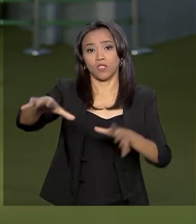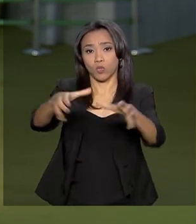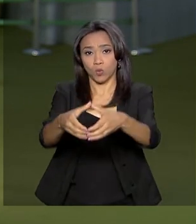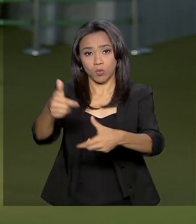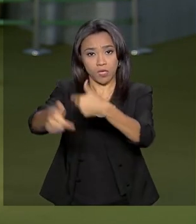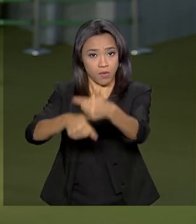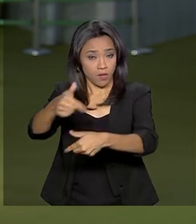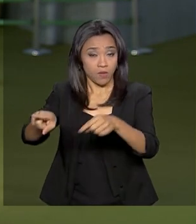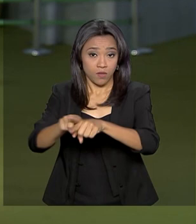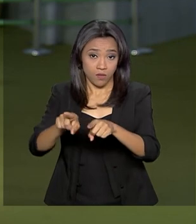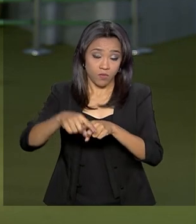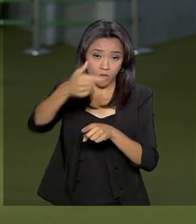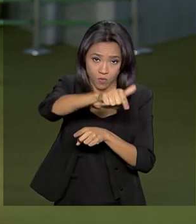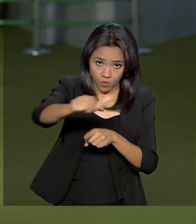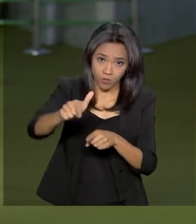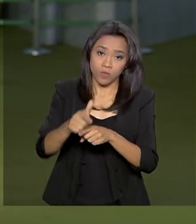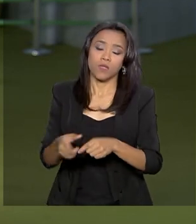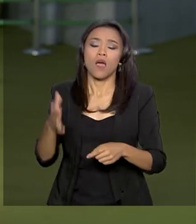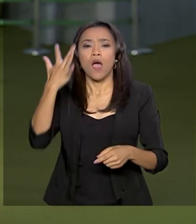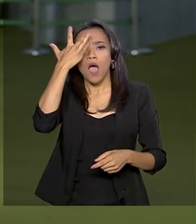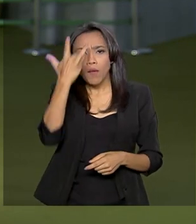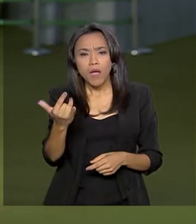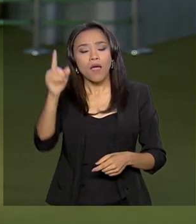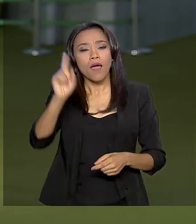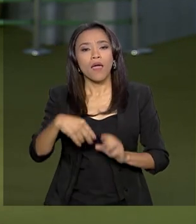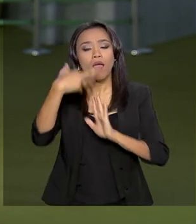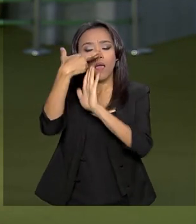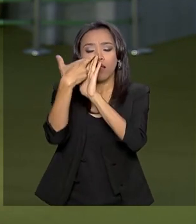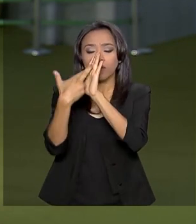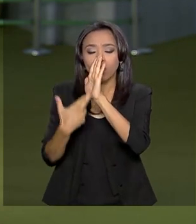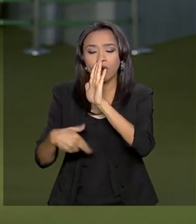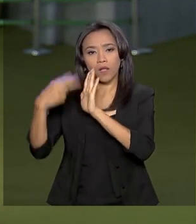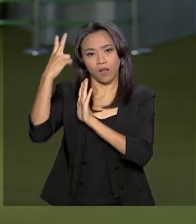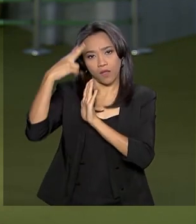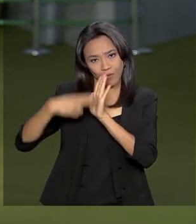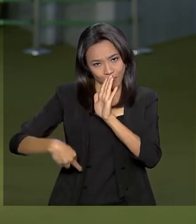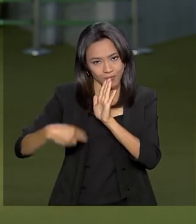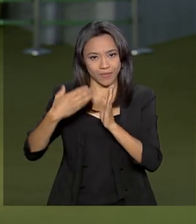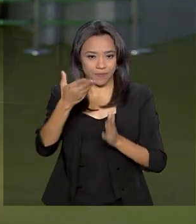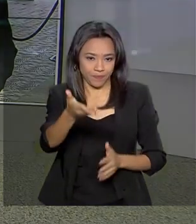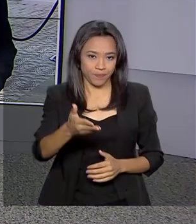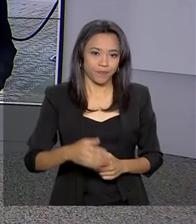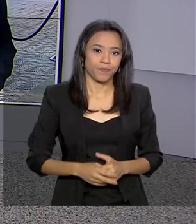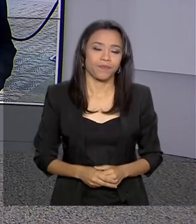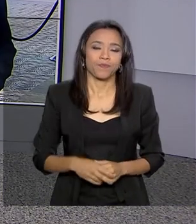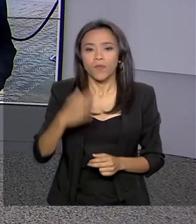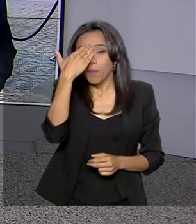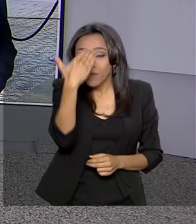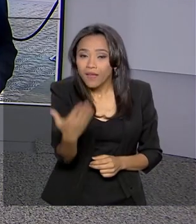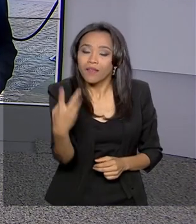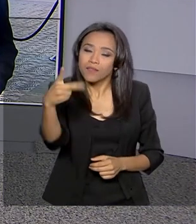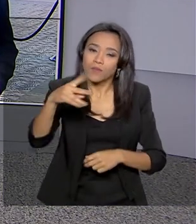expectativa é pela apresentação do relatório do senador Tasso Gereissati. É com você, Renata. Obrigada, Selma, pelas suas informações.